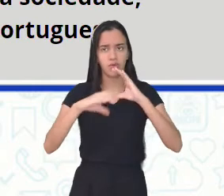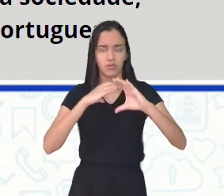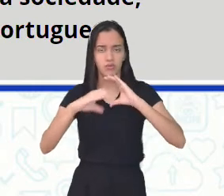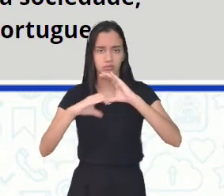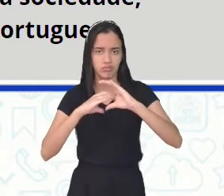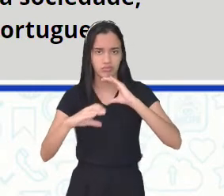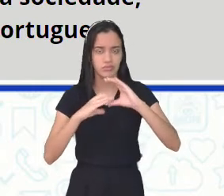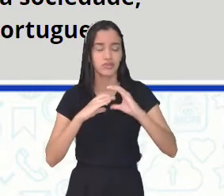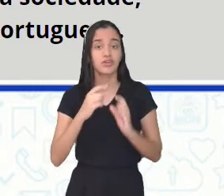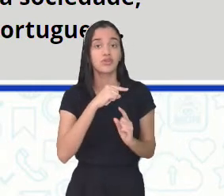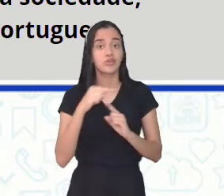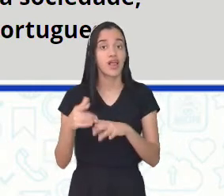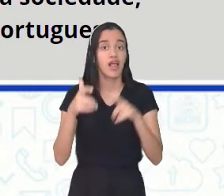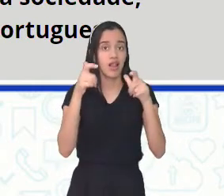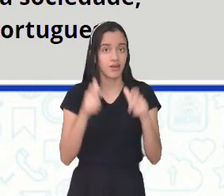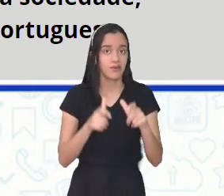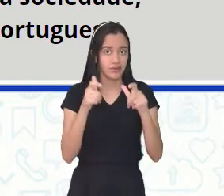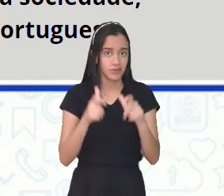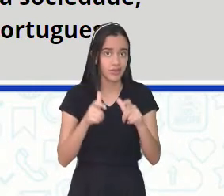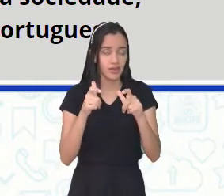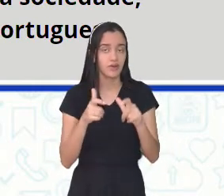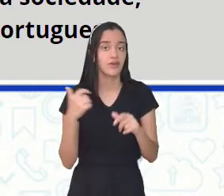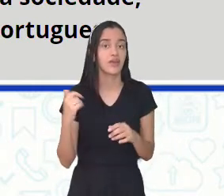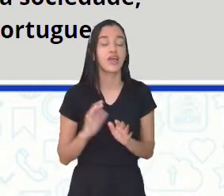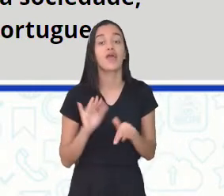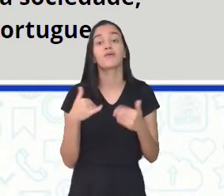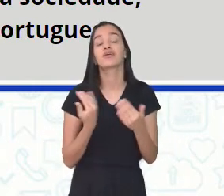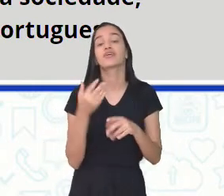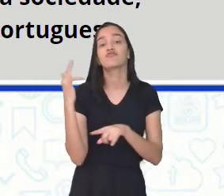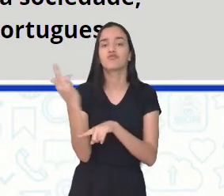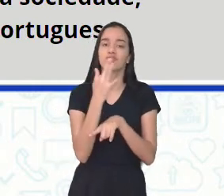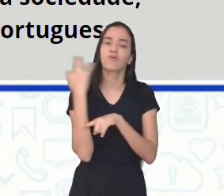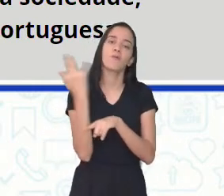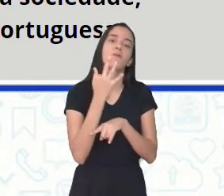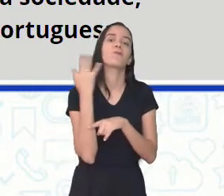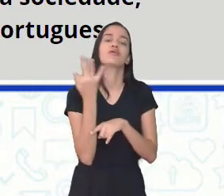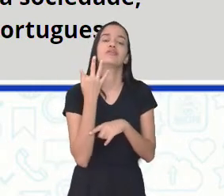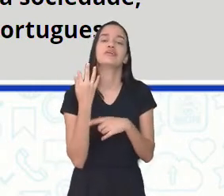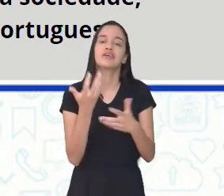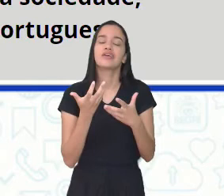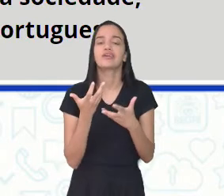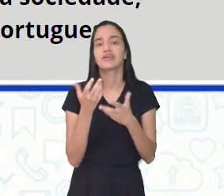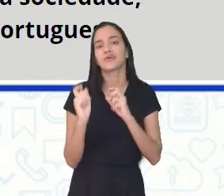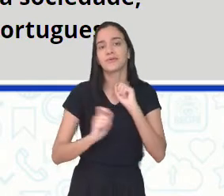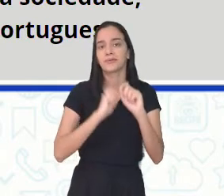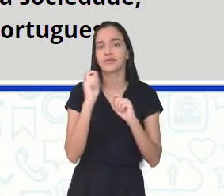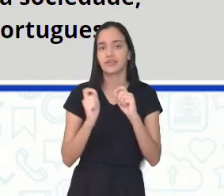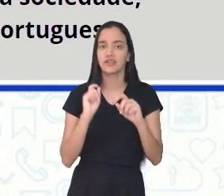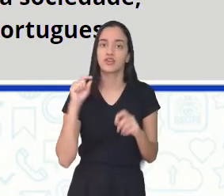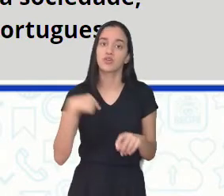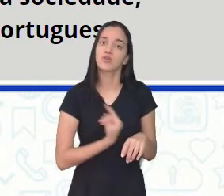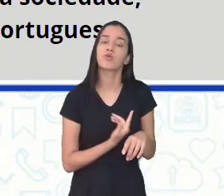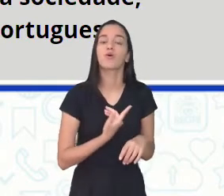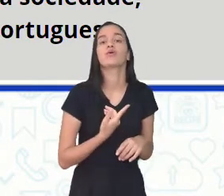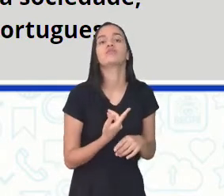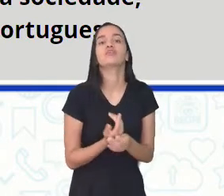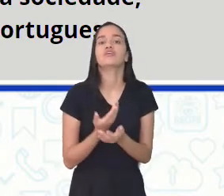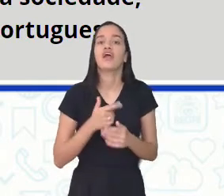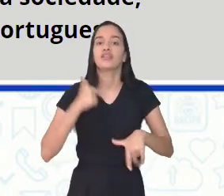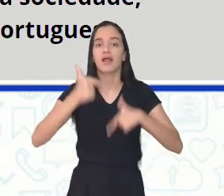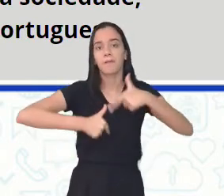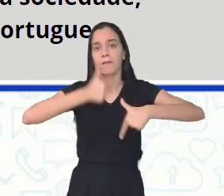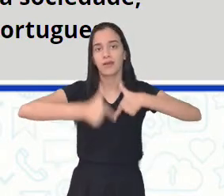nesse tipo de local é extremamente formal e requer de nós, servidores públicos,